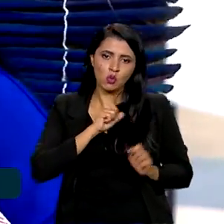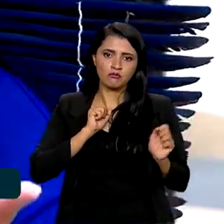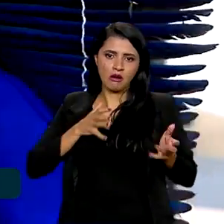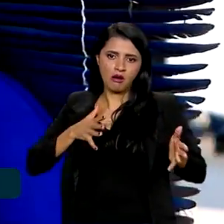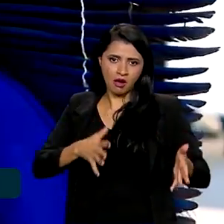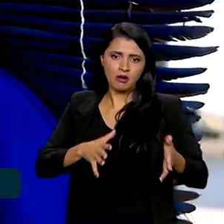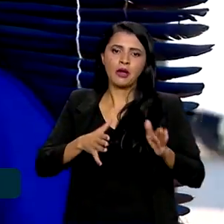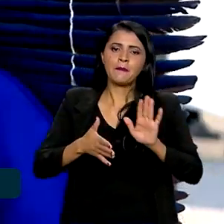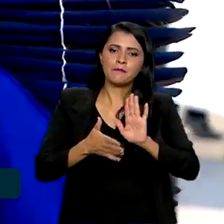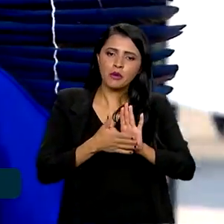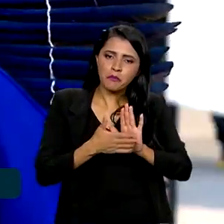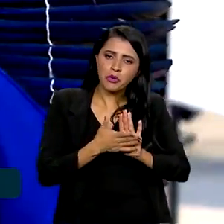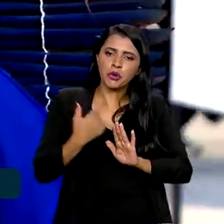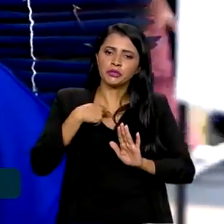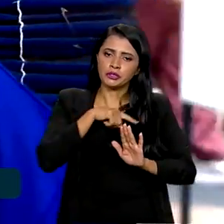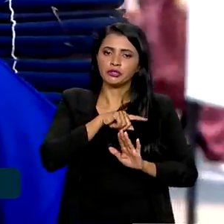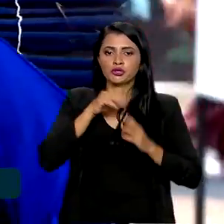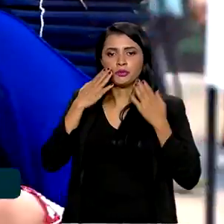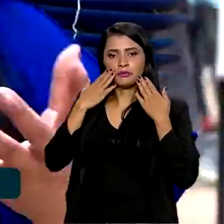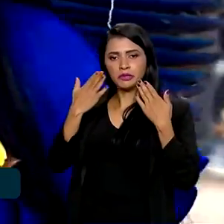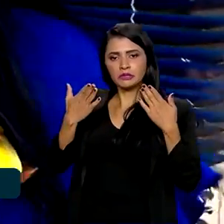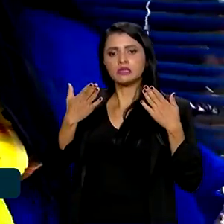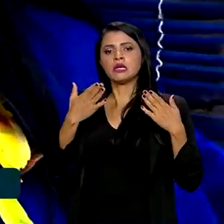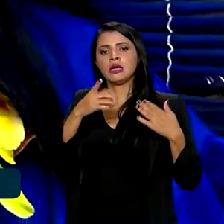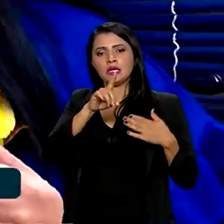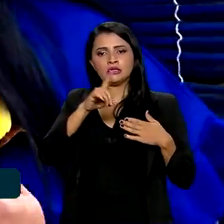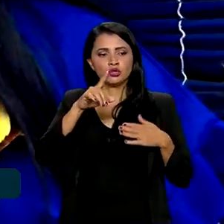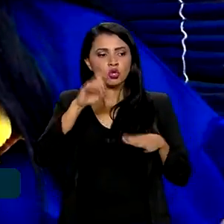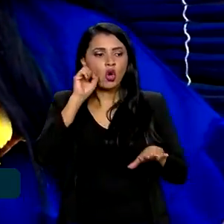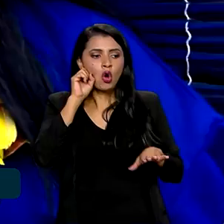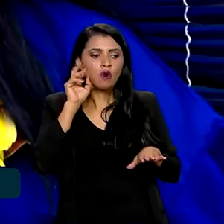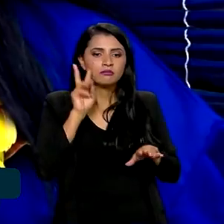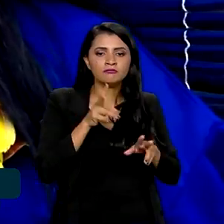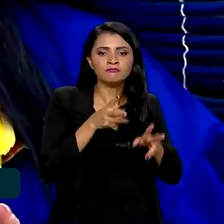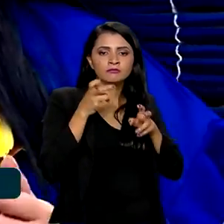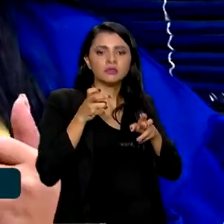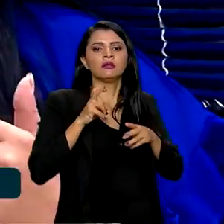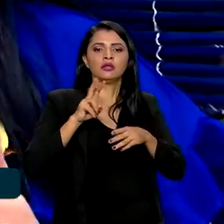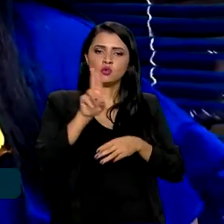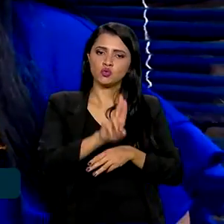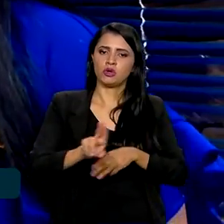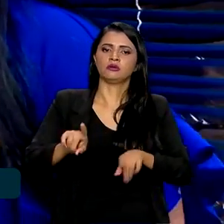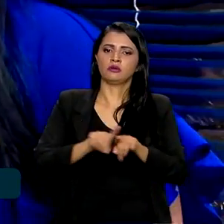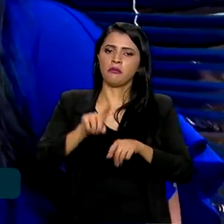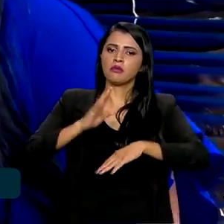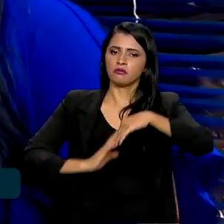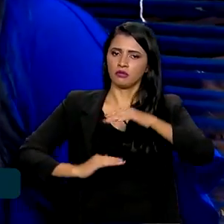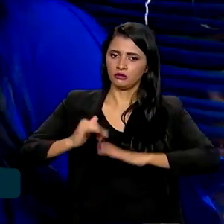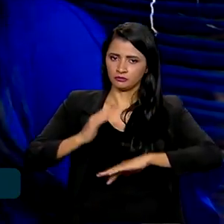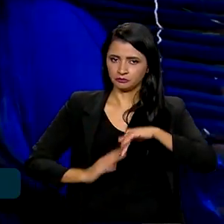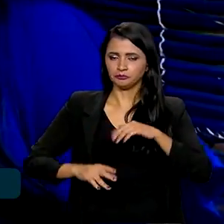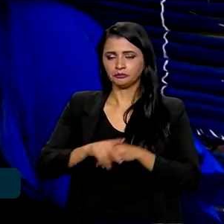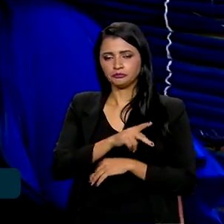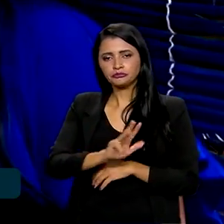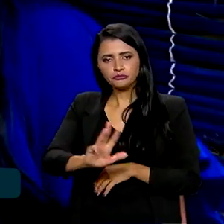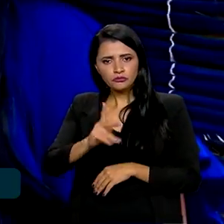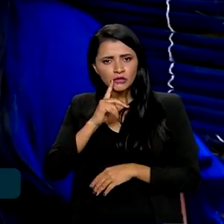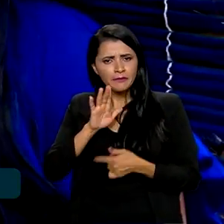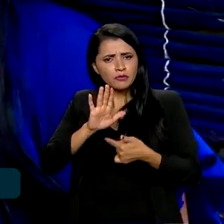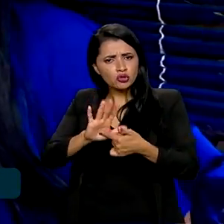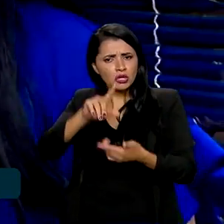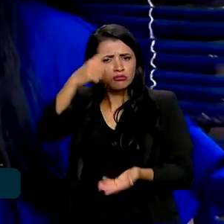propostas que a gente apresenta não só sejam escutadas, mas que também sejam implementadas. O presidente Lula tem demonstrado muito esse